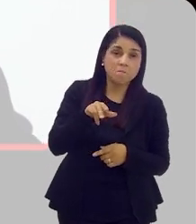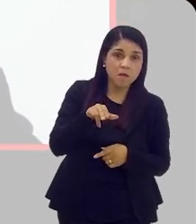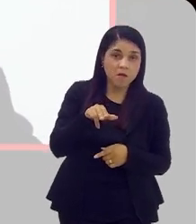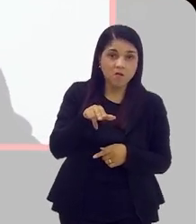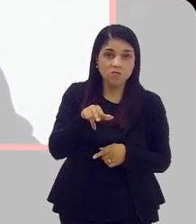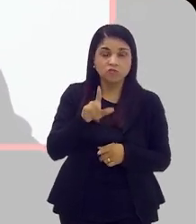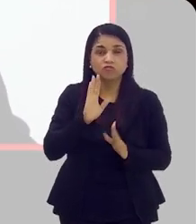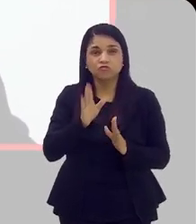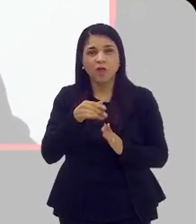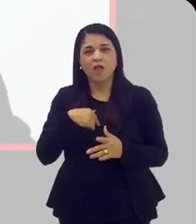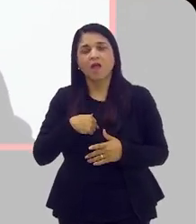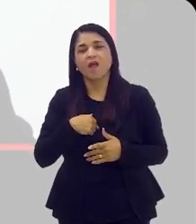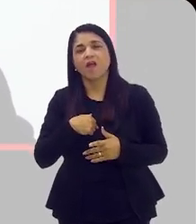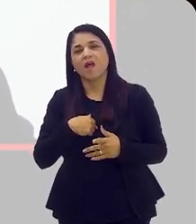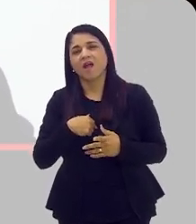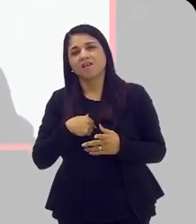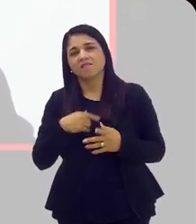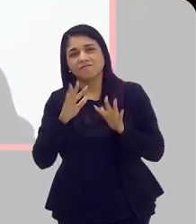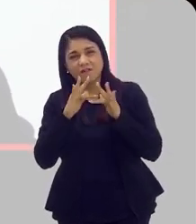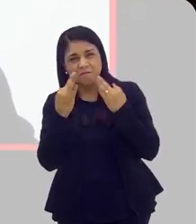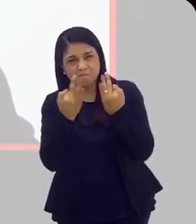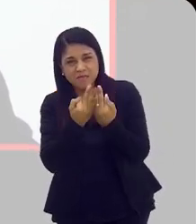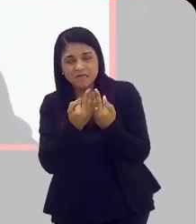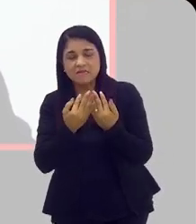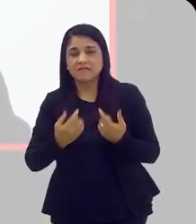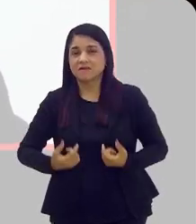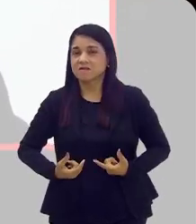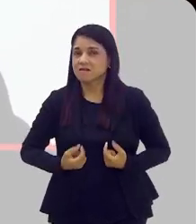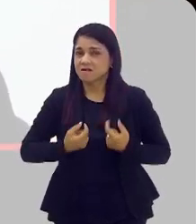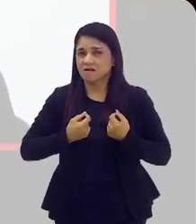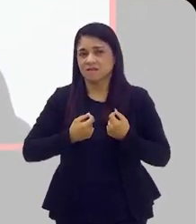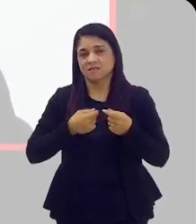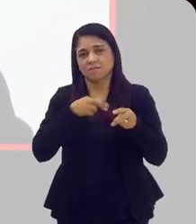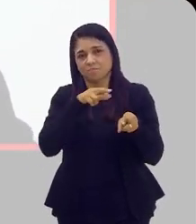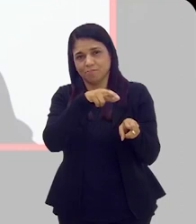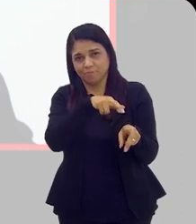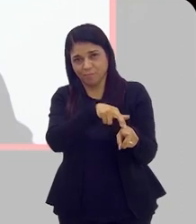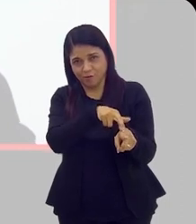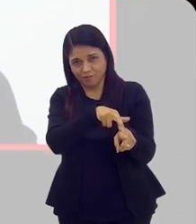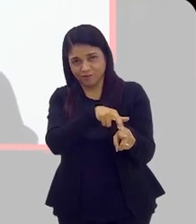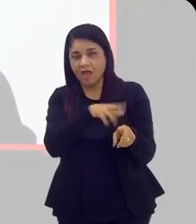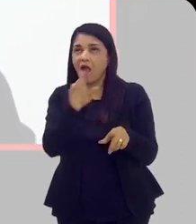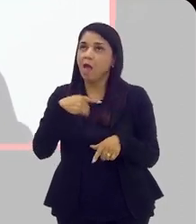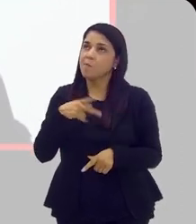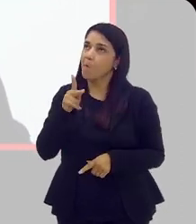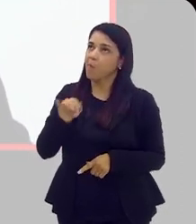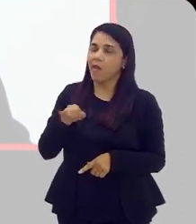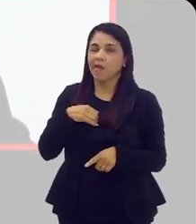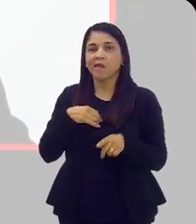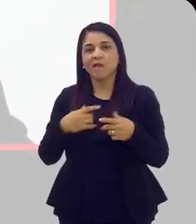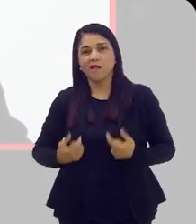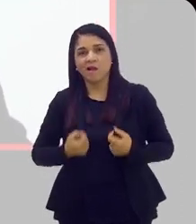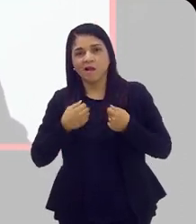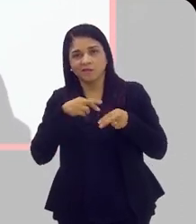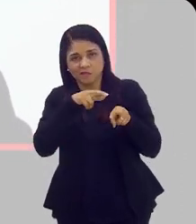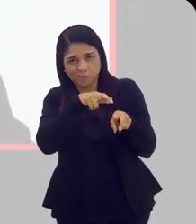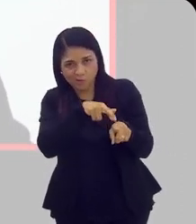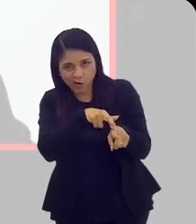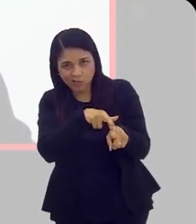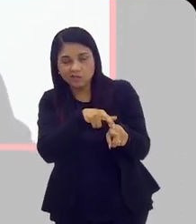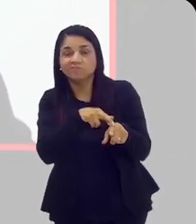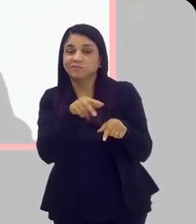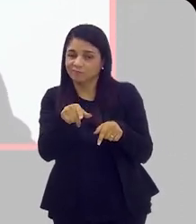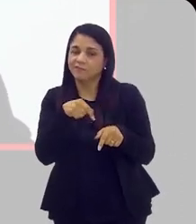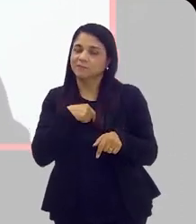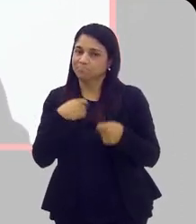irmãos com história familiar para câncer de próstata. Então, por exemplo, seu pai teve câncer de próstata, então você tem um